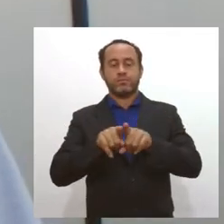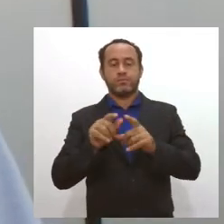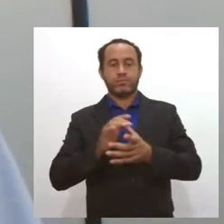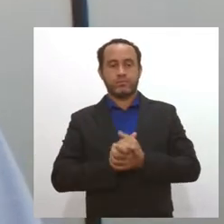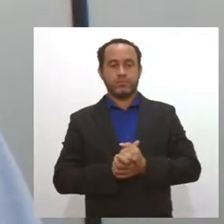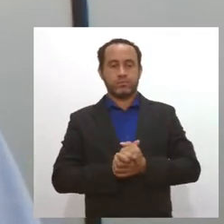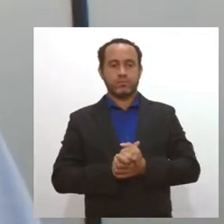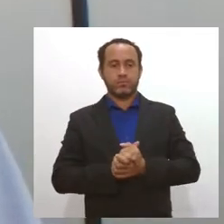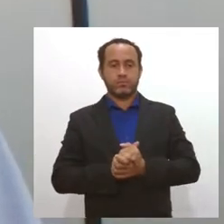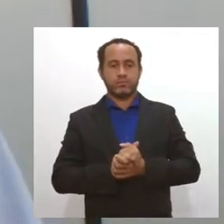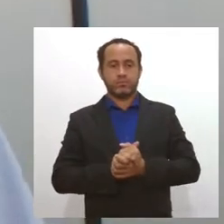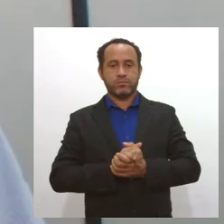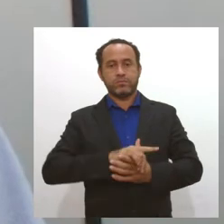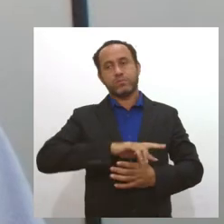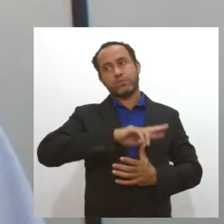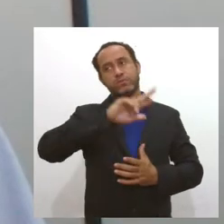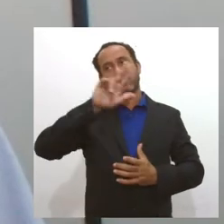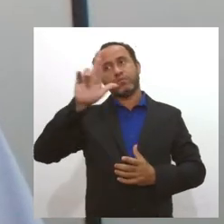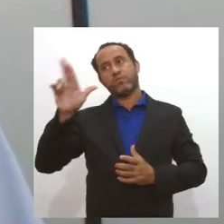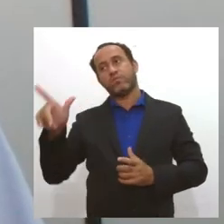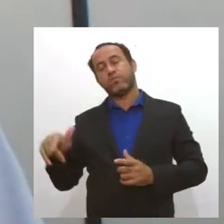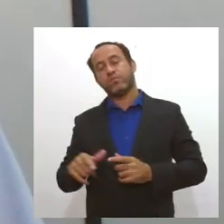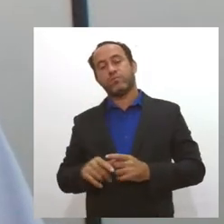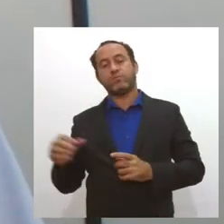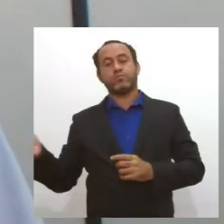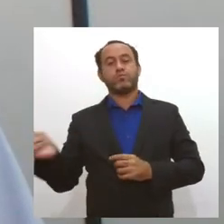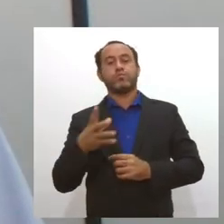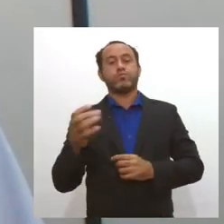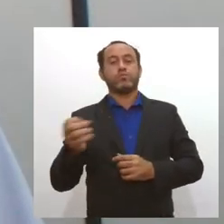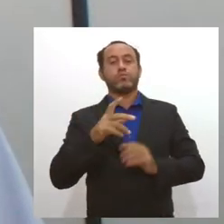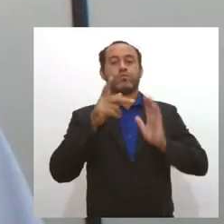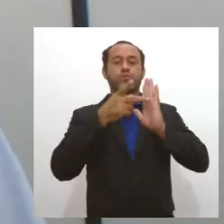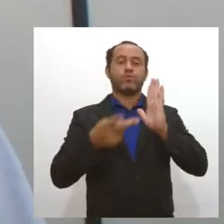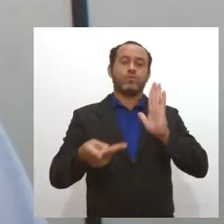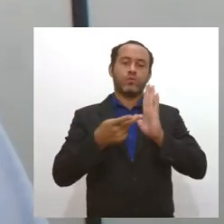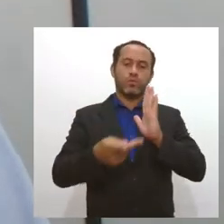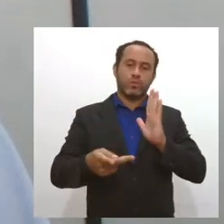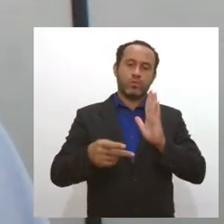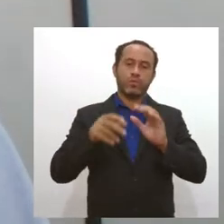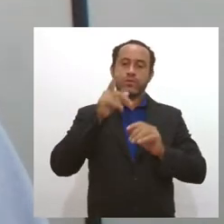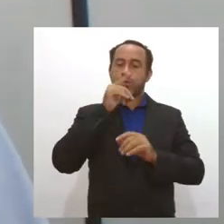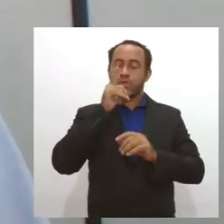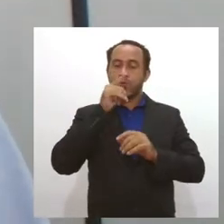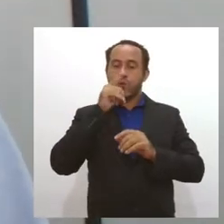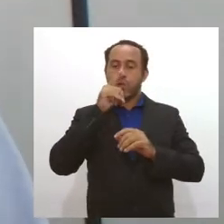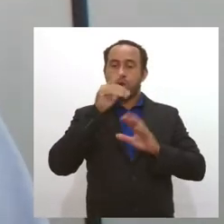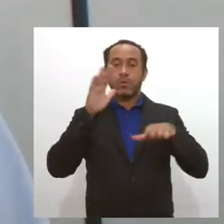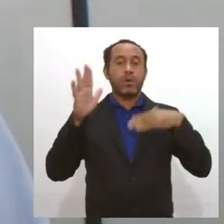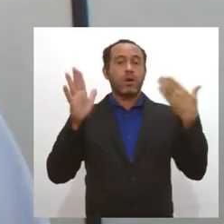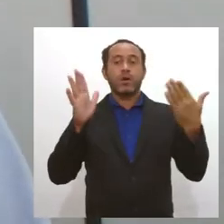você tem diversos outros novos projetos de irrigação em todas as suas